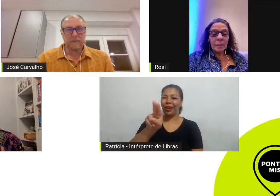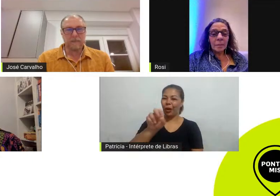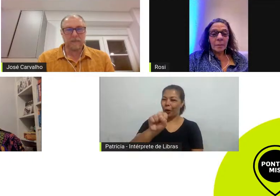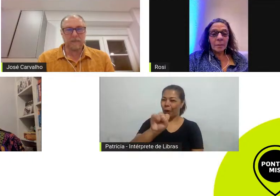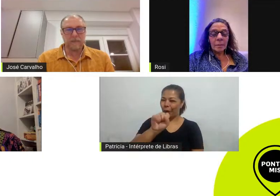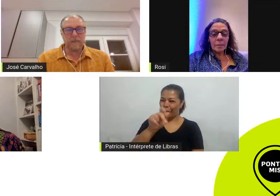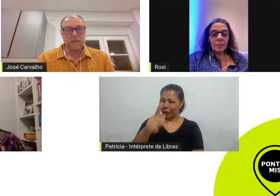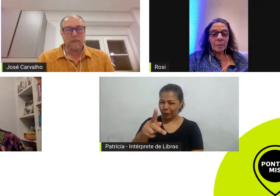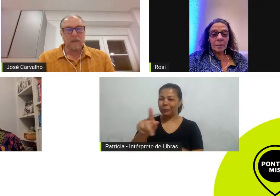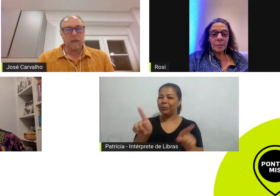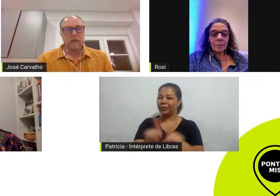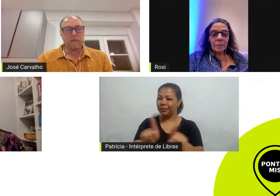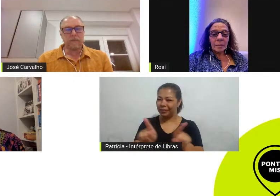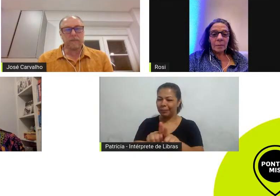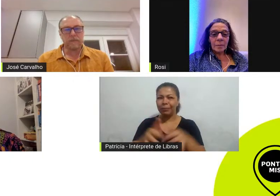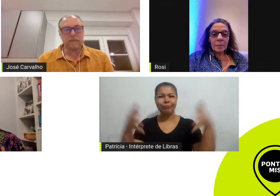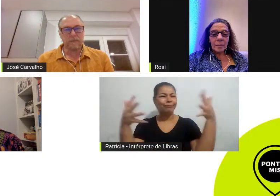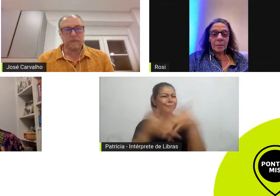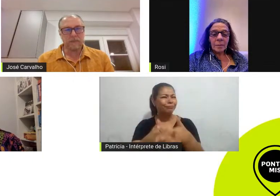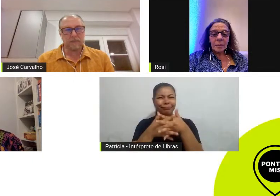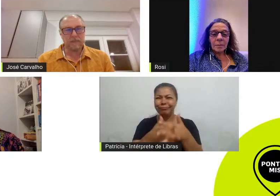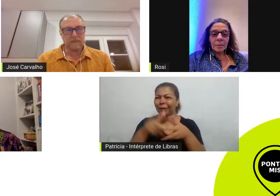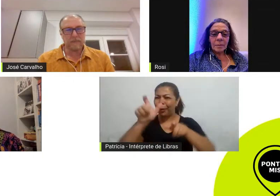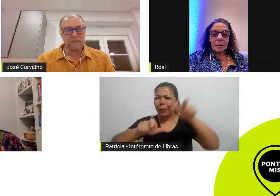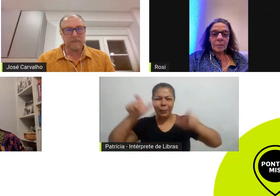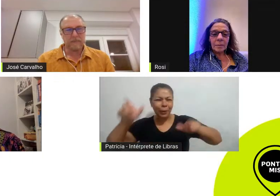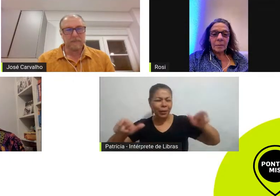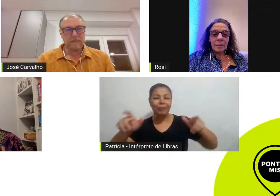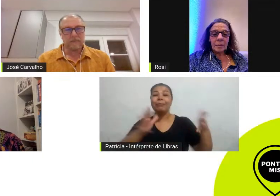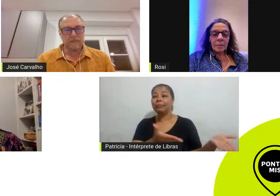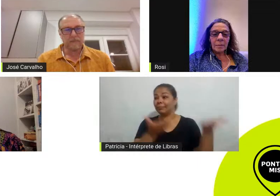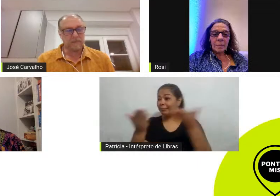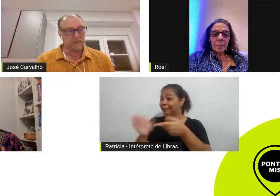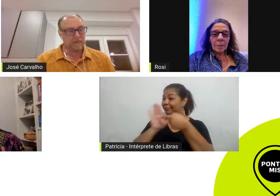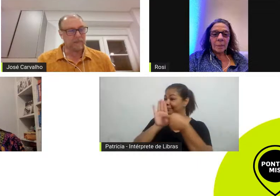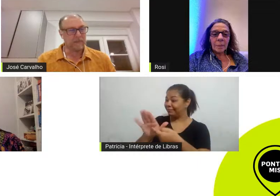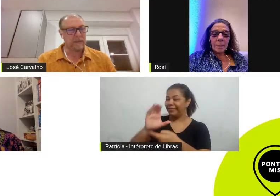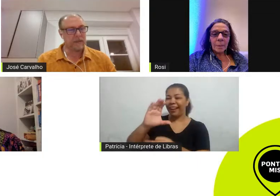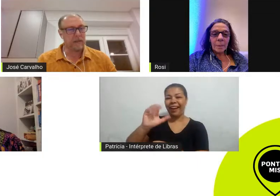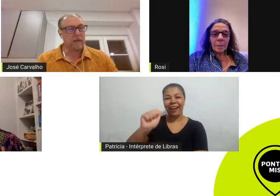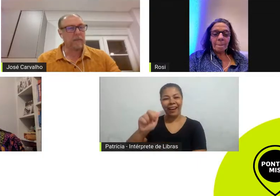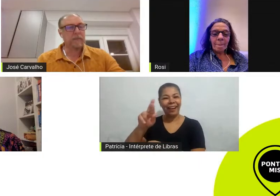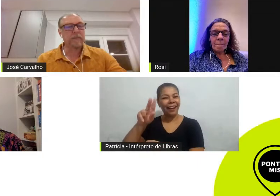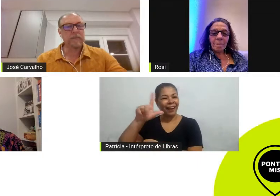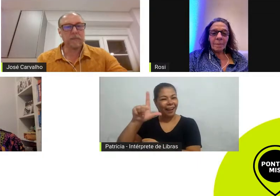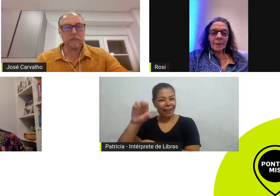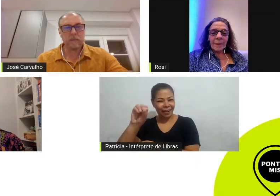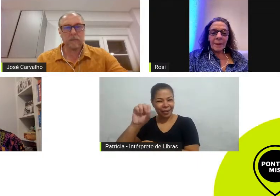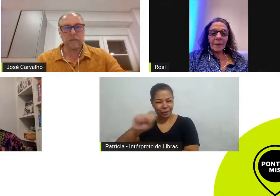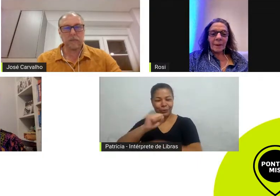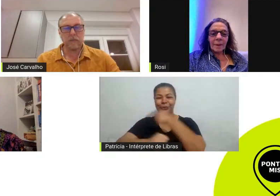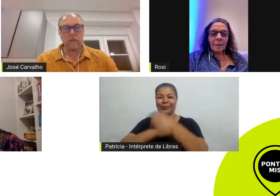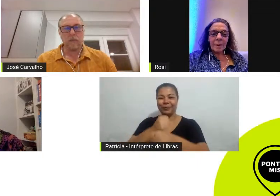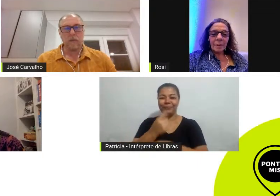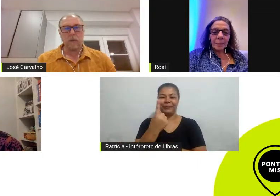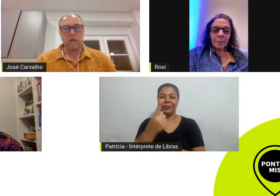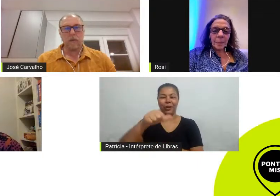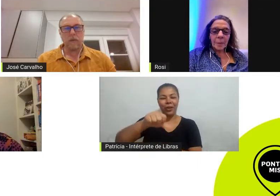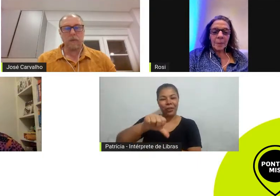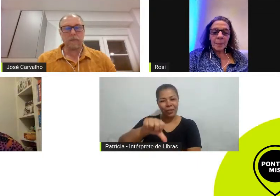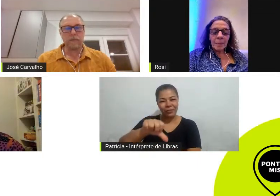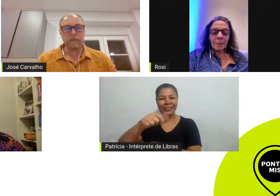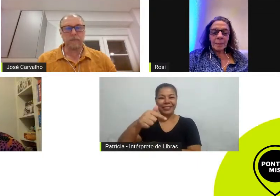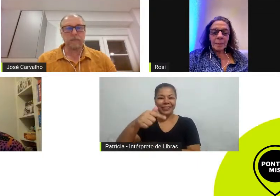numa confusão de nomes do destino foi levada a presença de Carlos Alberto Sofredini em 76 jovem